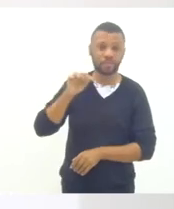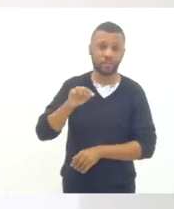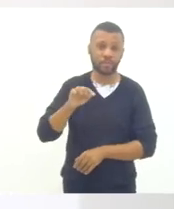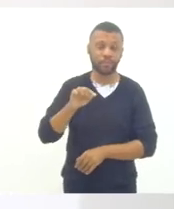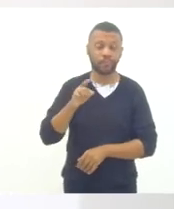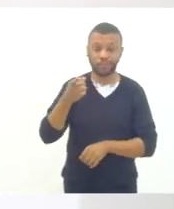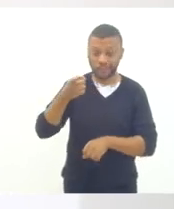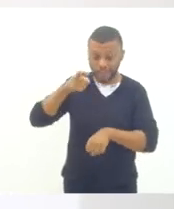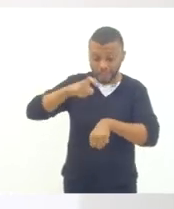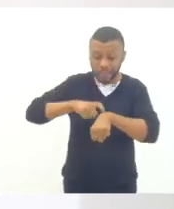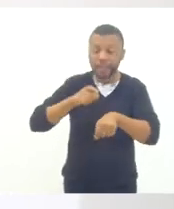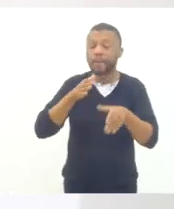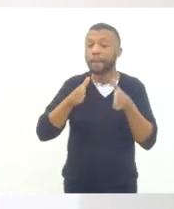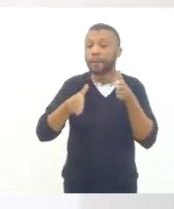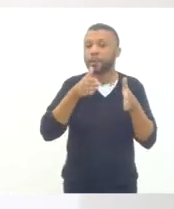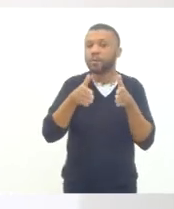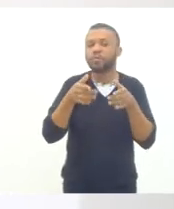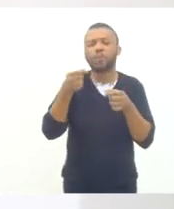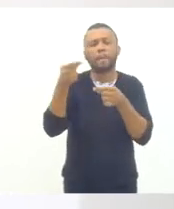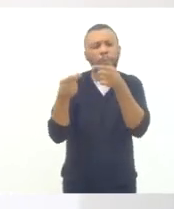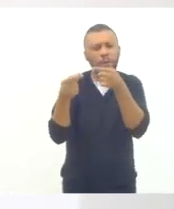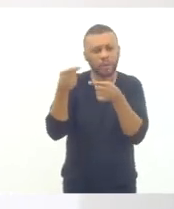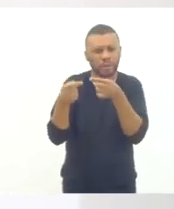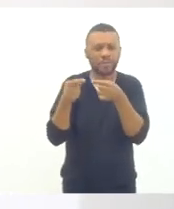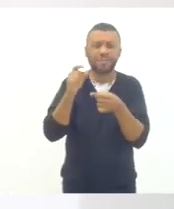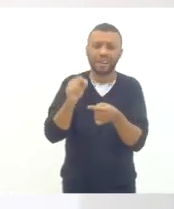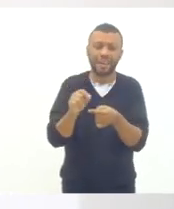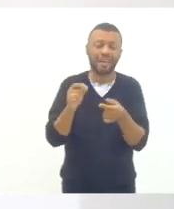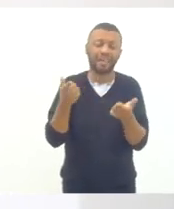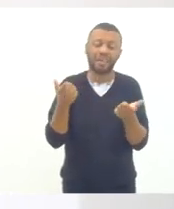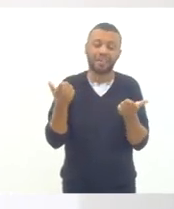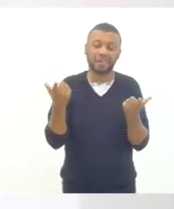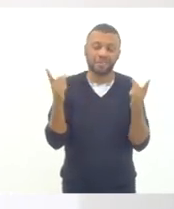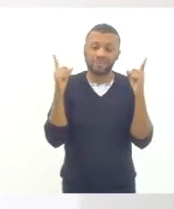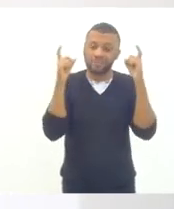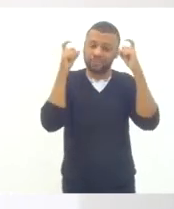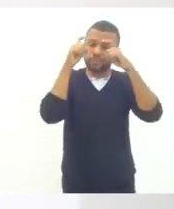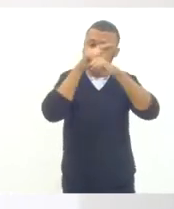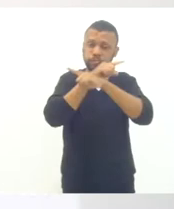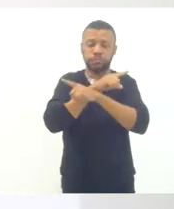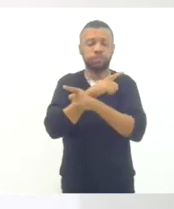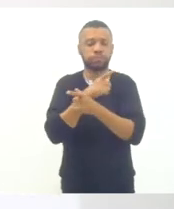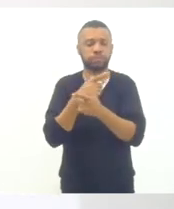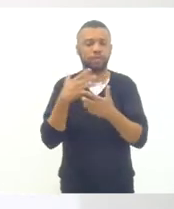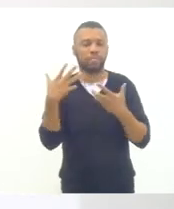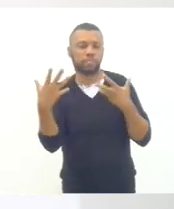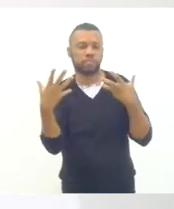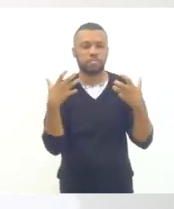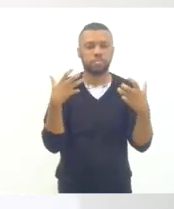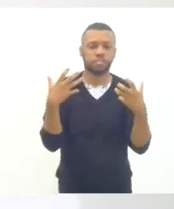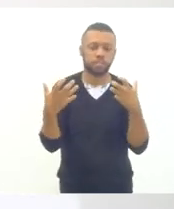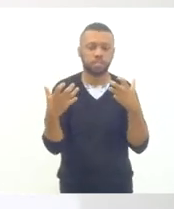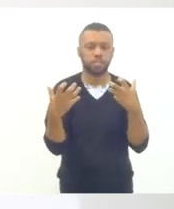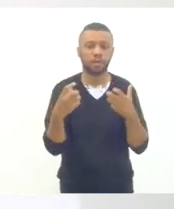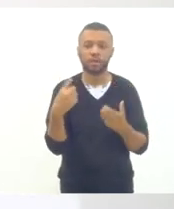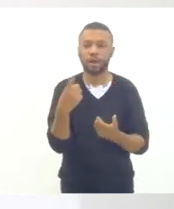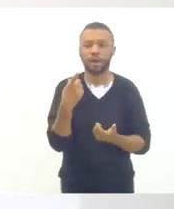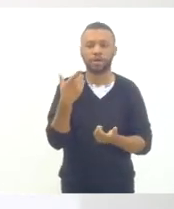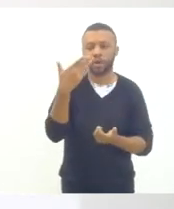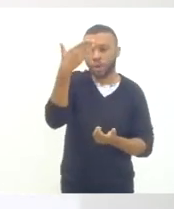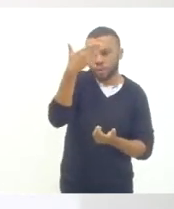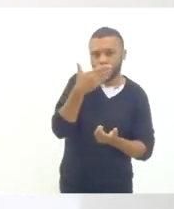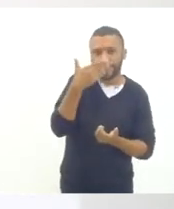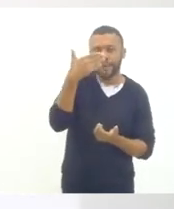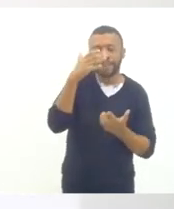politicamente aí é um período de obscurantismo tão grande que a gente não vê muita